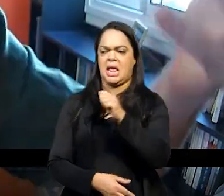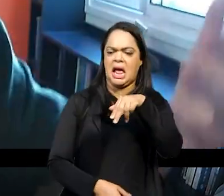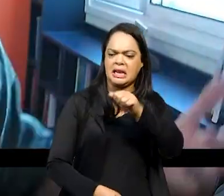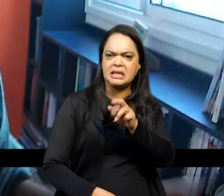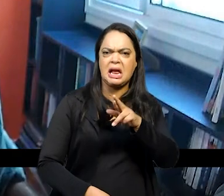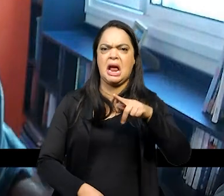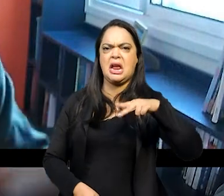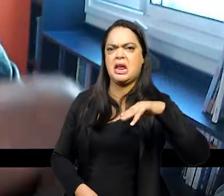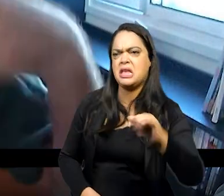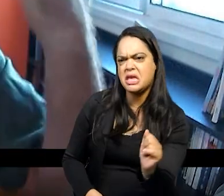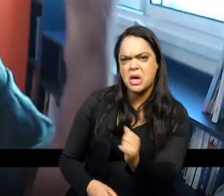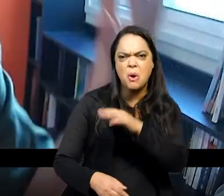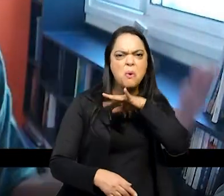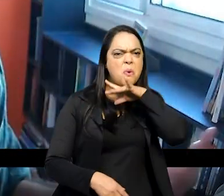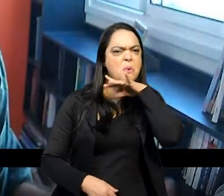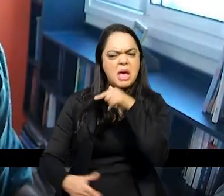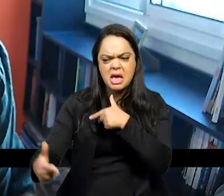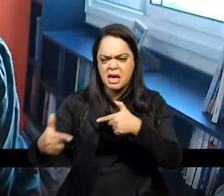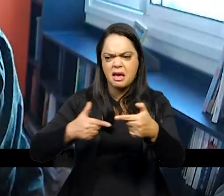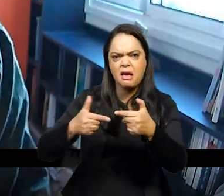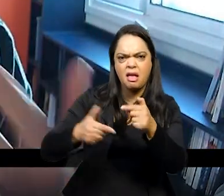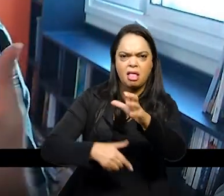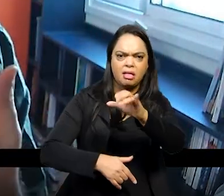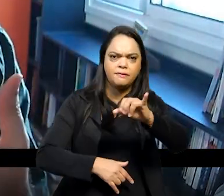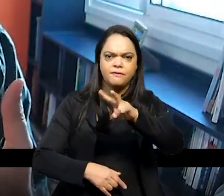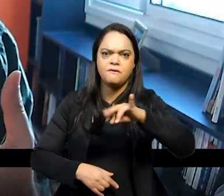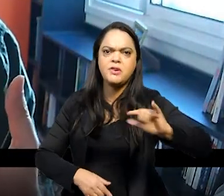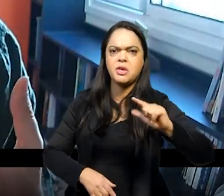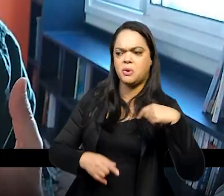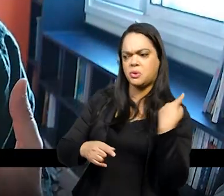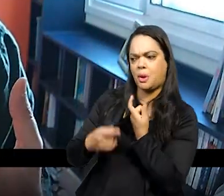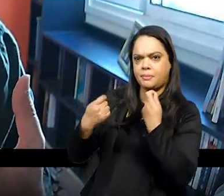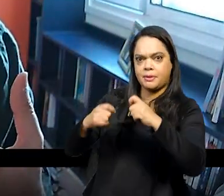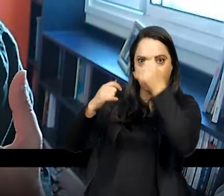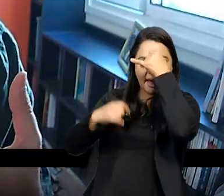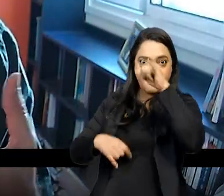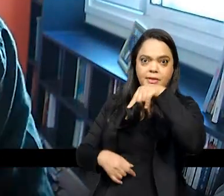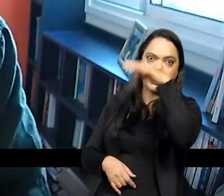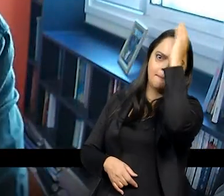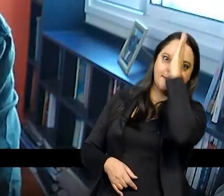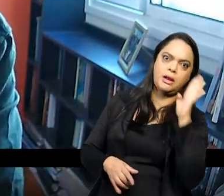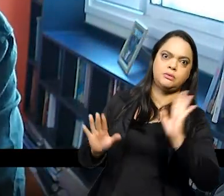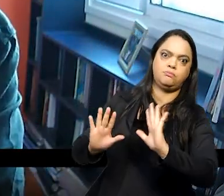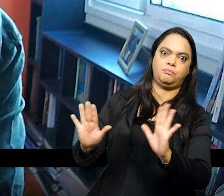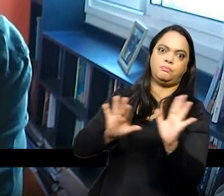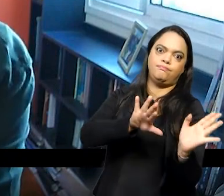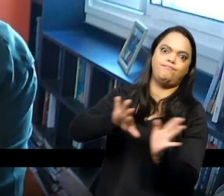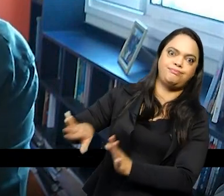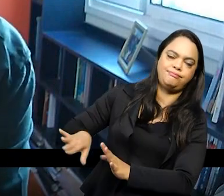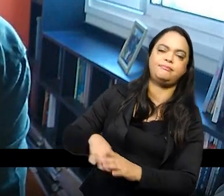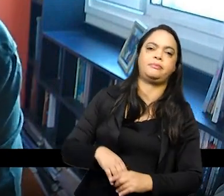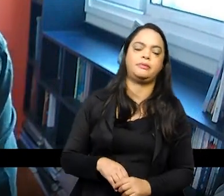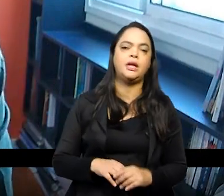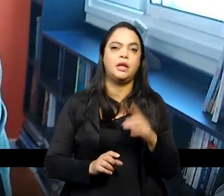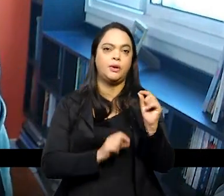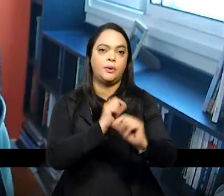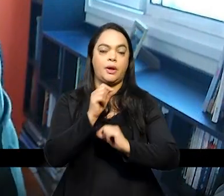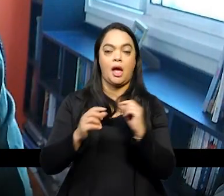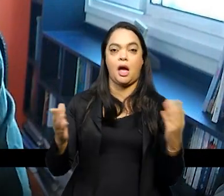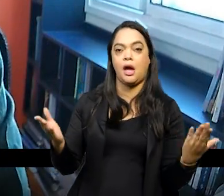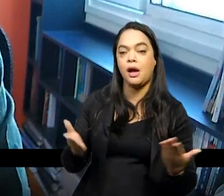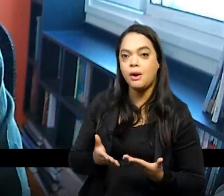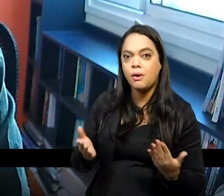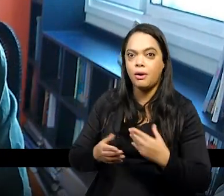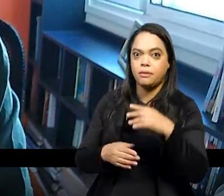medonha guerra civil precisamos evitar essas coisas aqui então a visão que foi sendo construída sobre a América